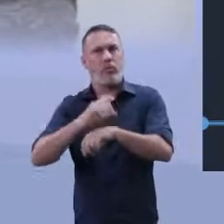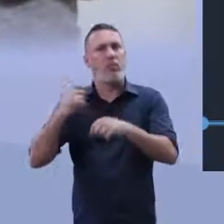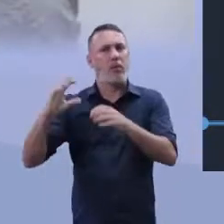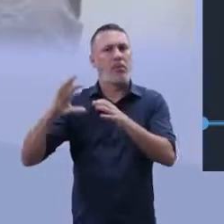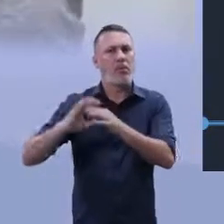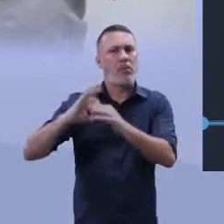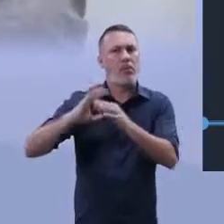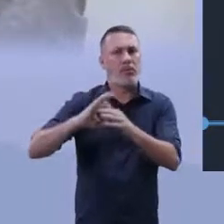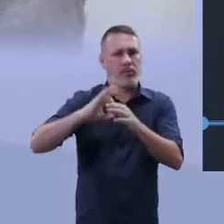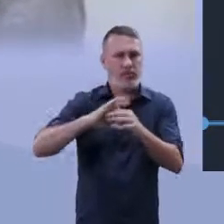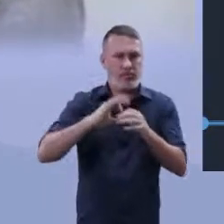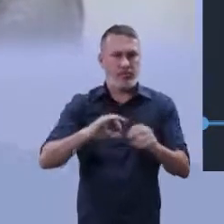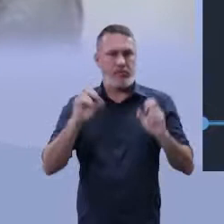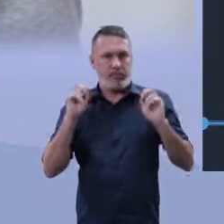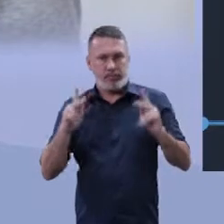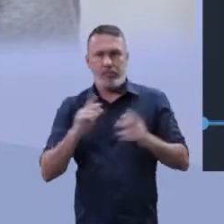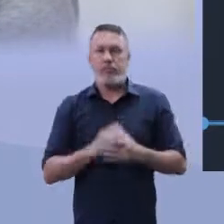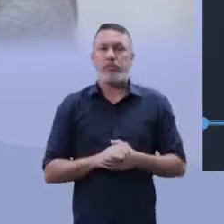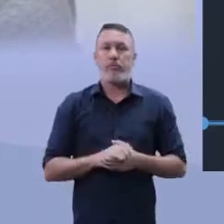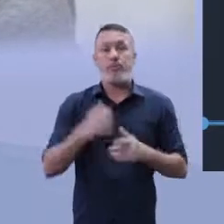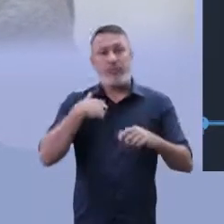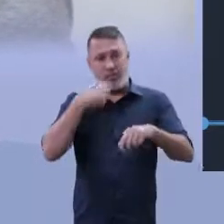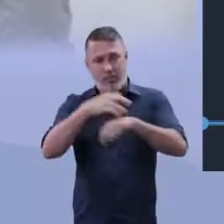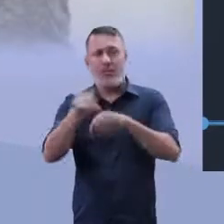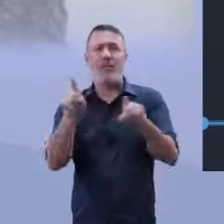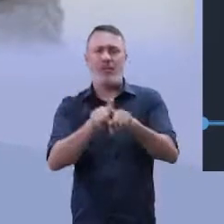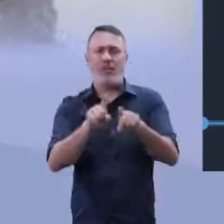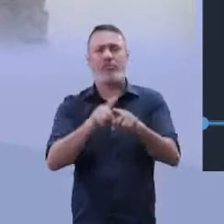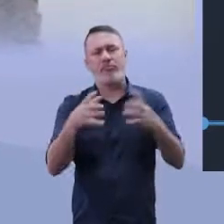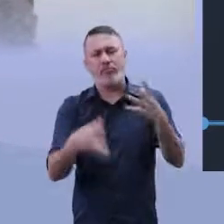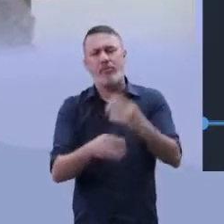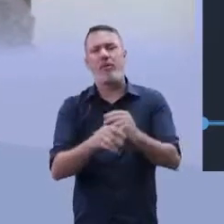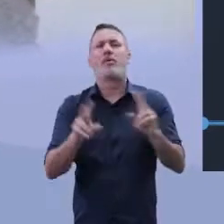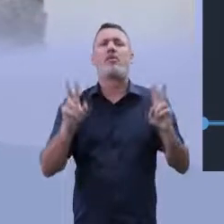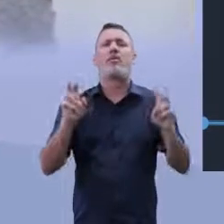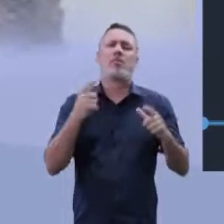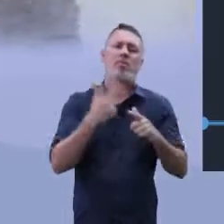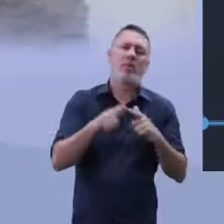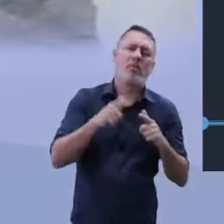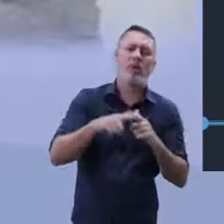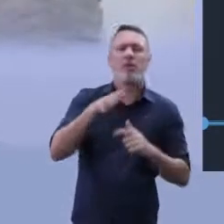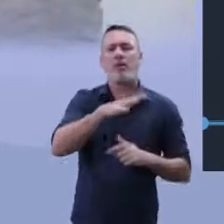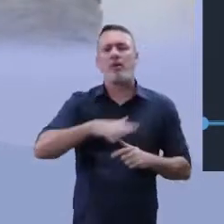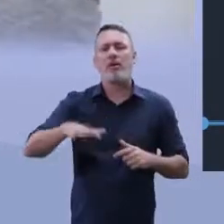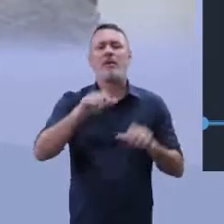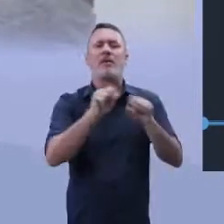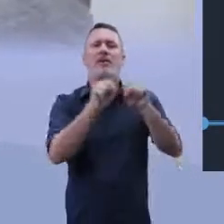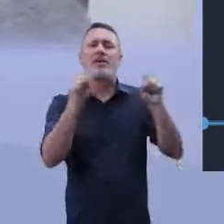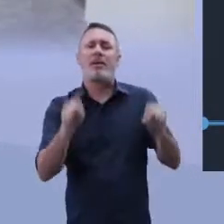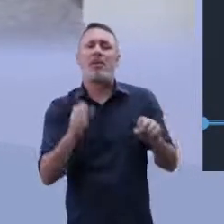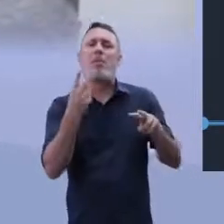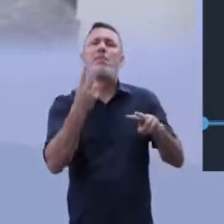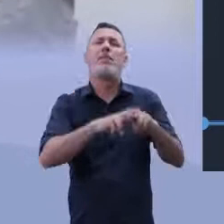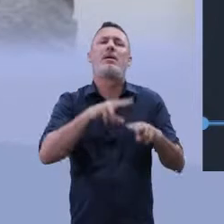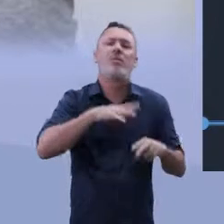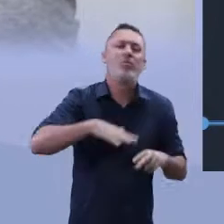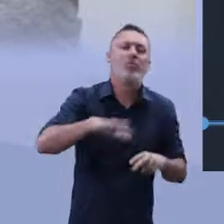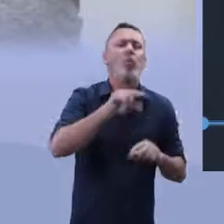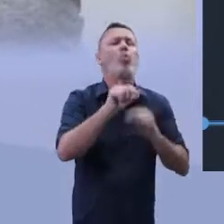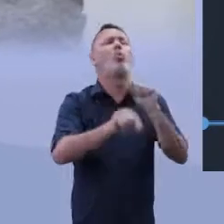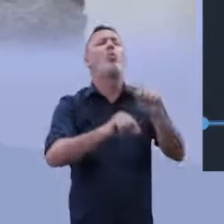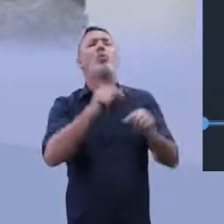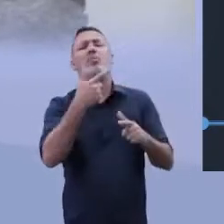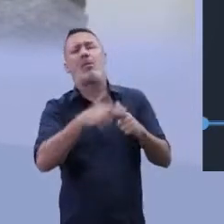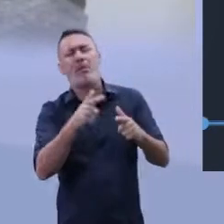nossa Constituição. E eu disse a vocês sobre os problemas existentes no sistema carcerário, os problemas voltados para o sistema